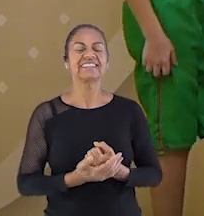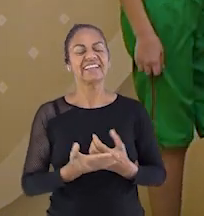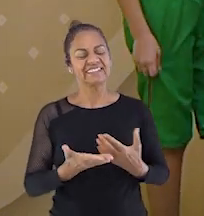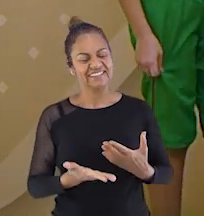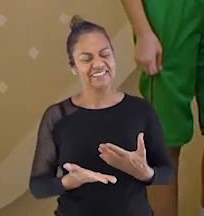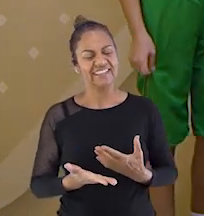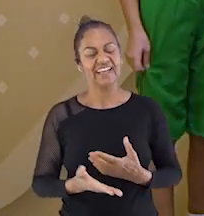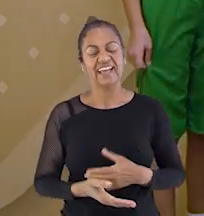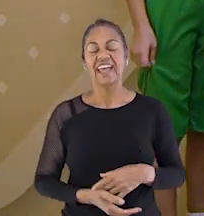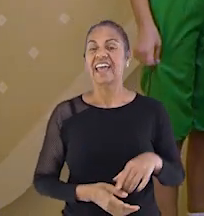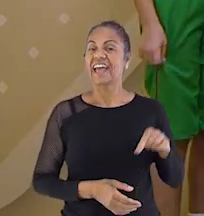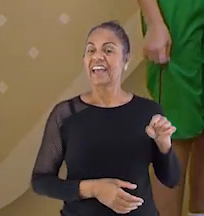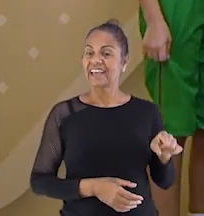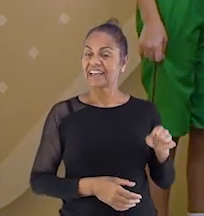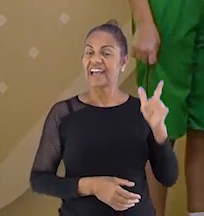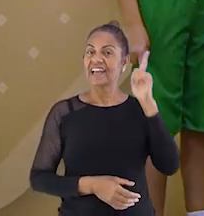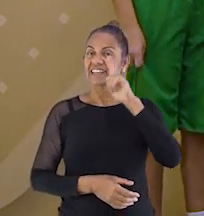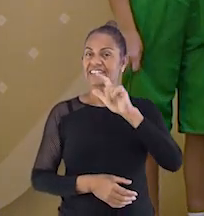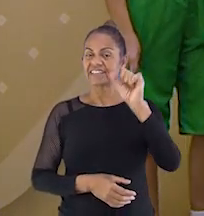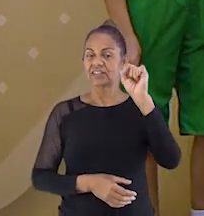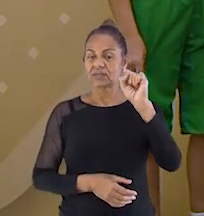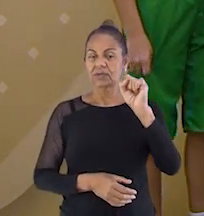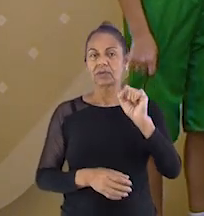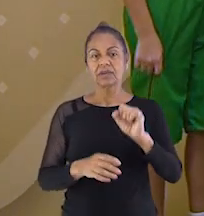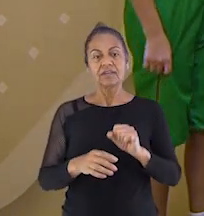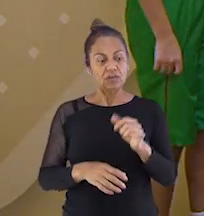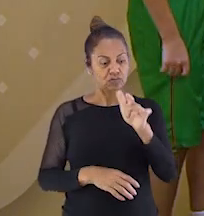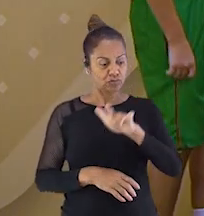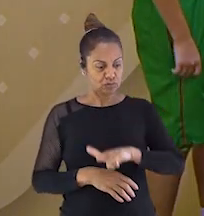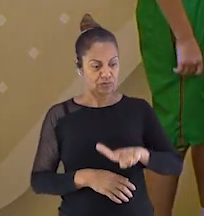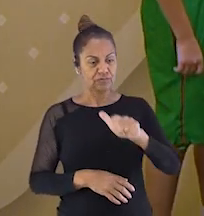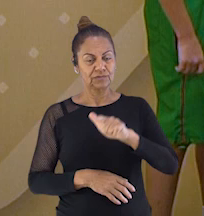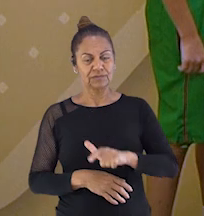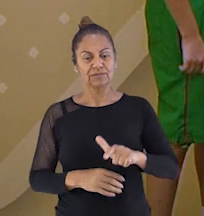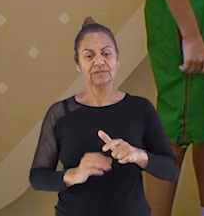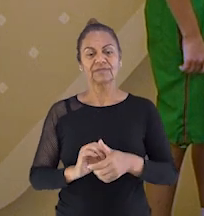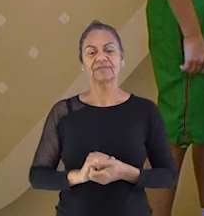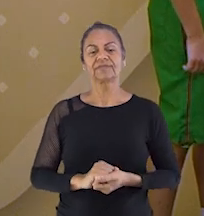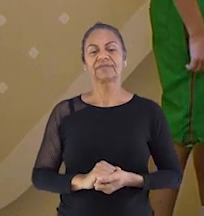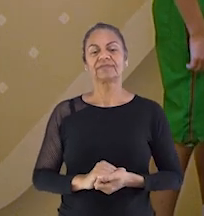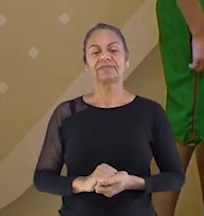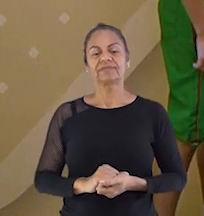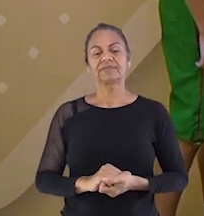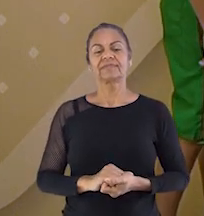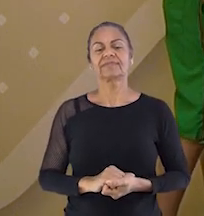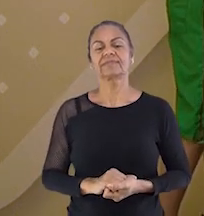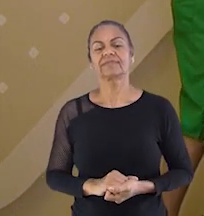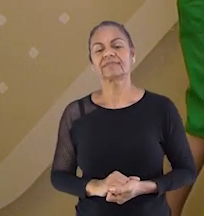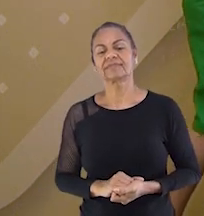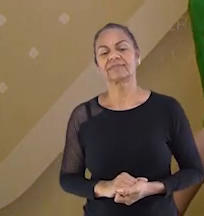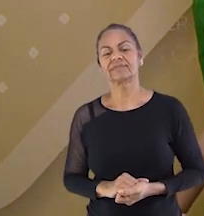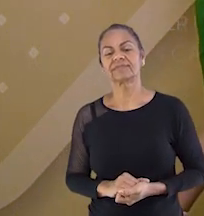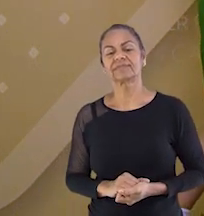Isso aí. A Débora ganhou. Mais uma partida, Débora? Sim. Agora eu